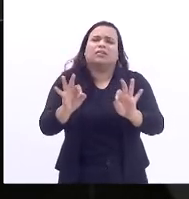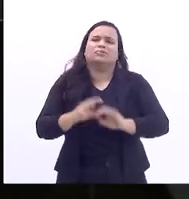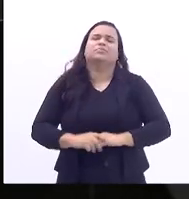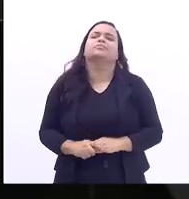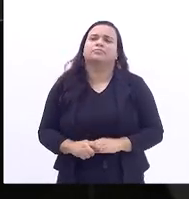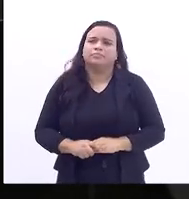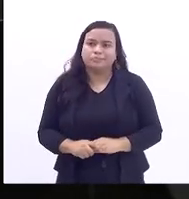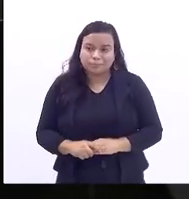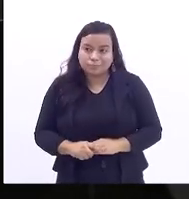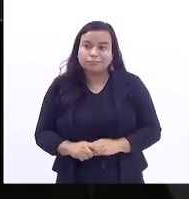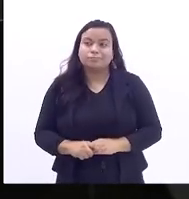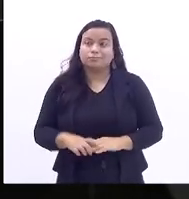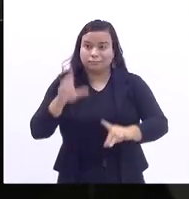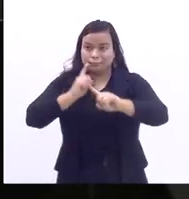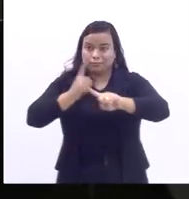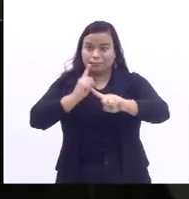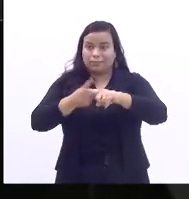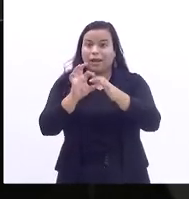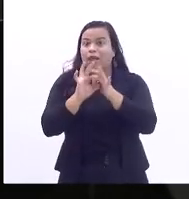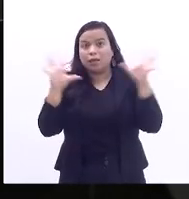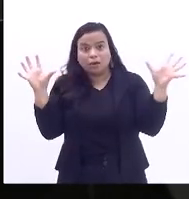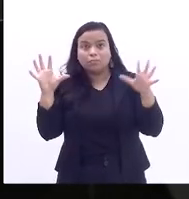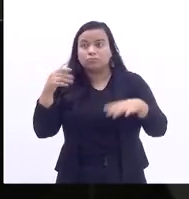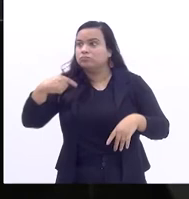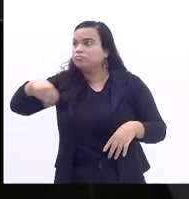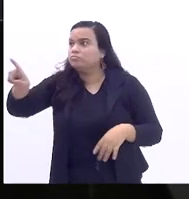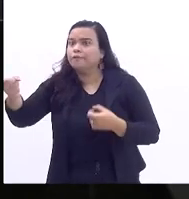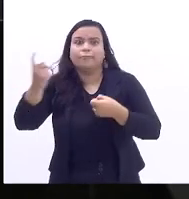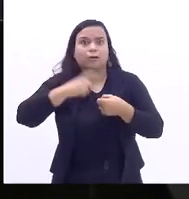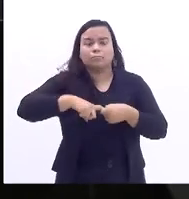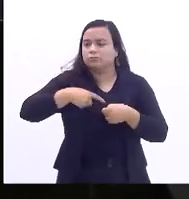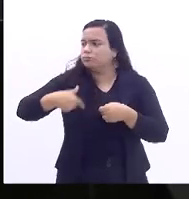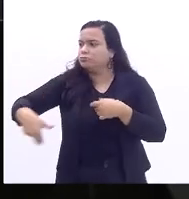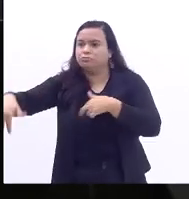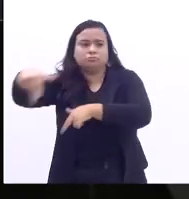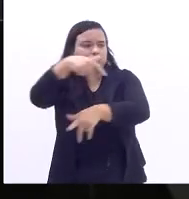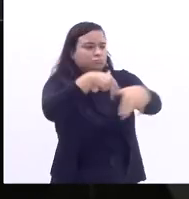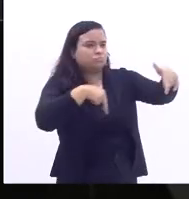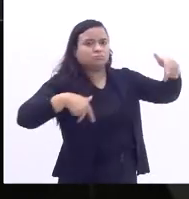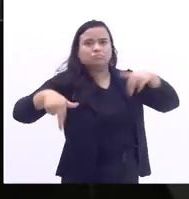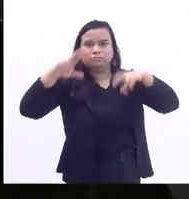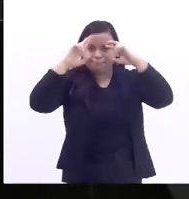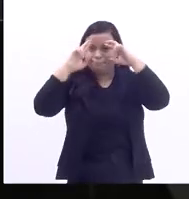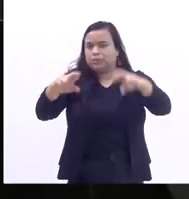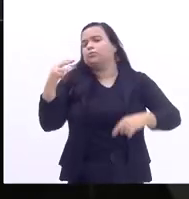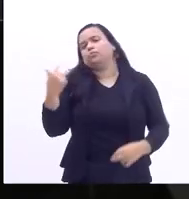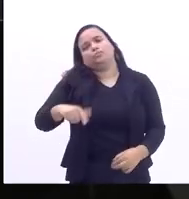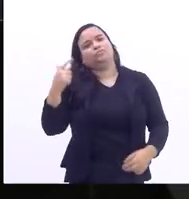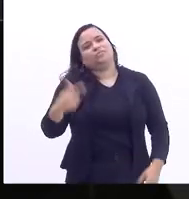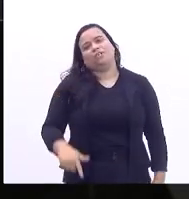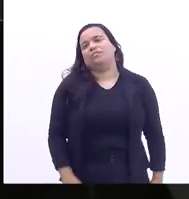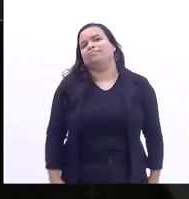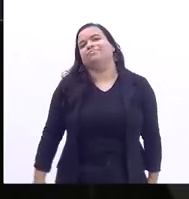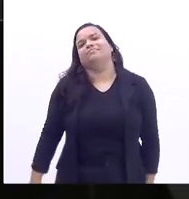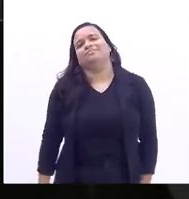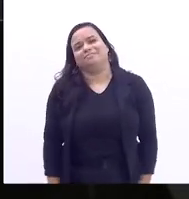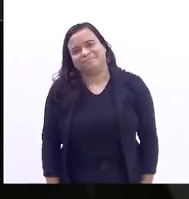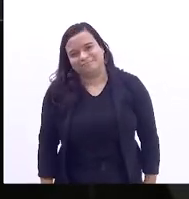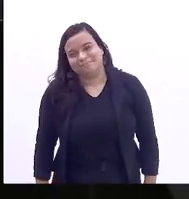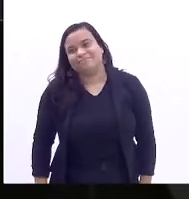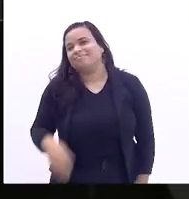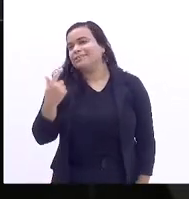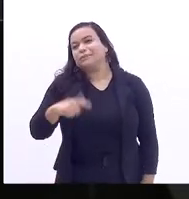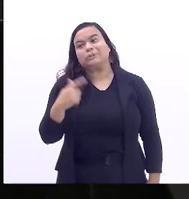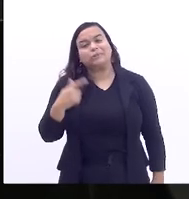porque a liberdade de ir e vir não será respeitada, nem de longe.